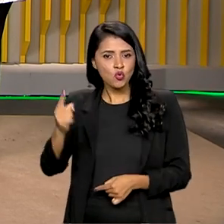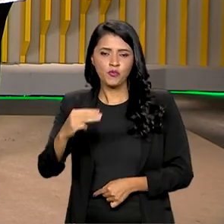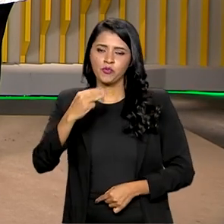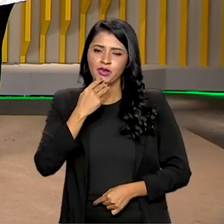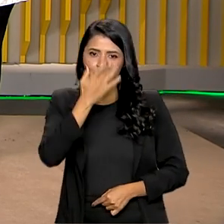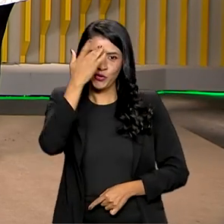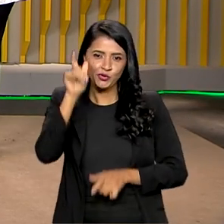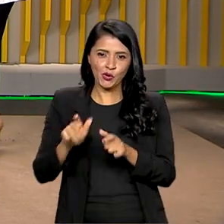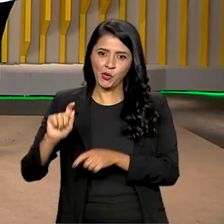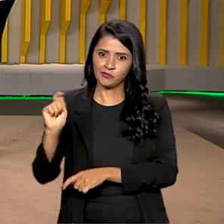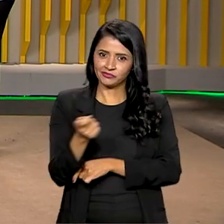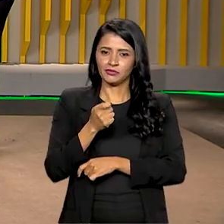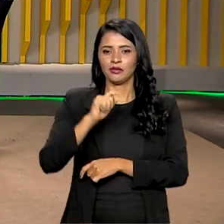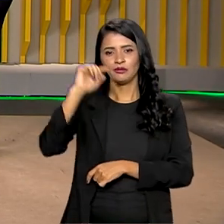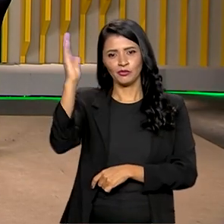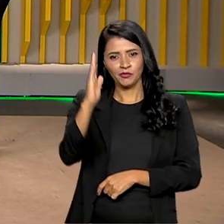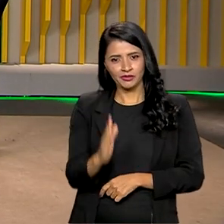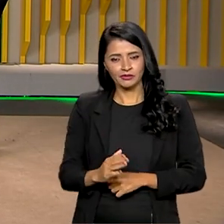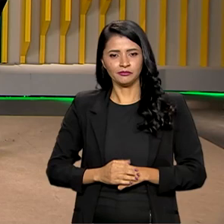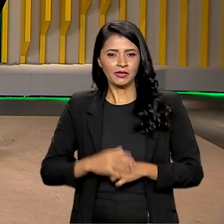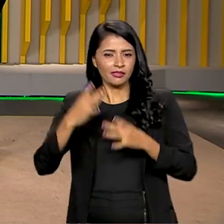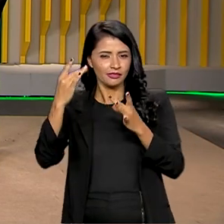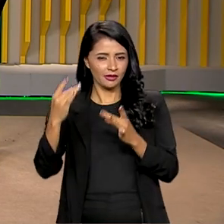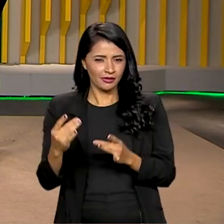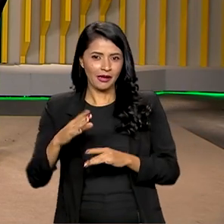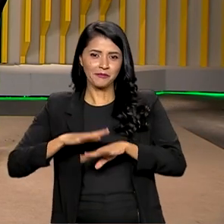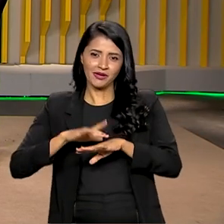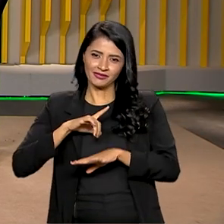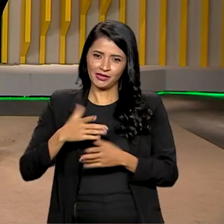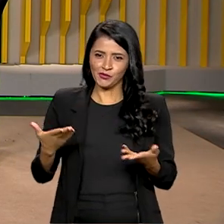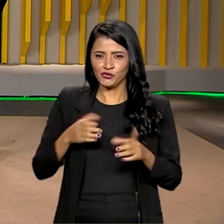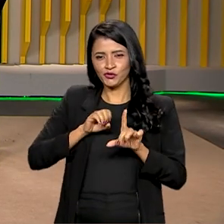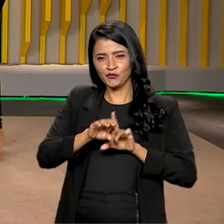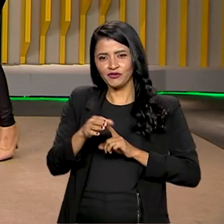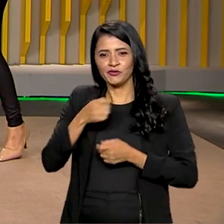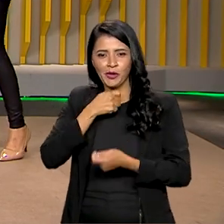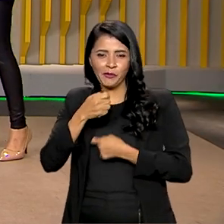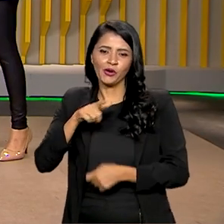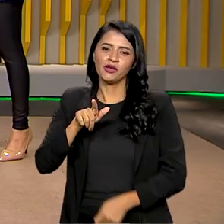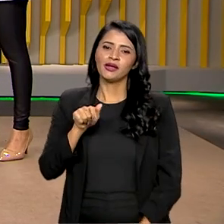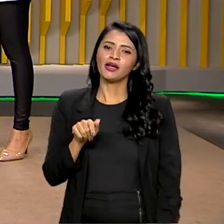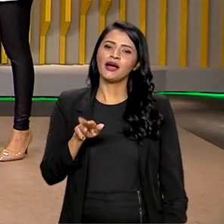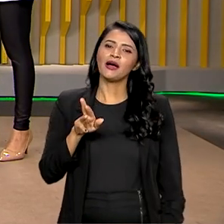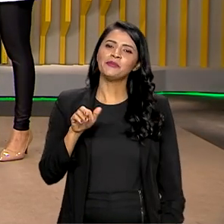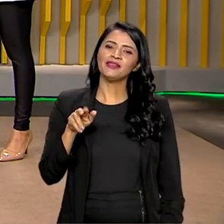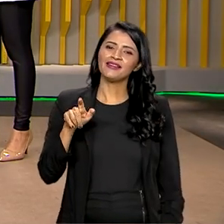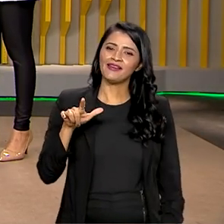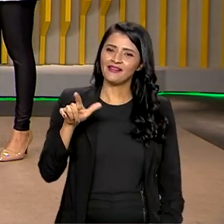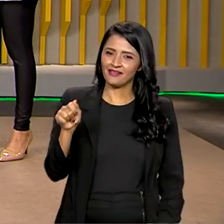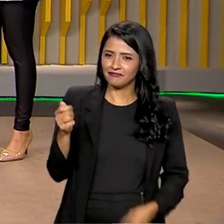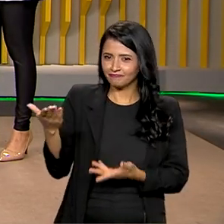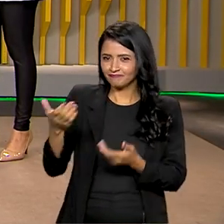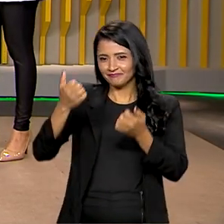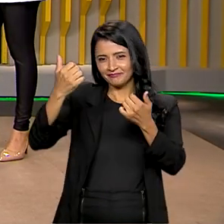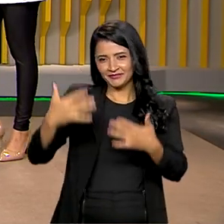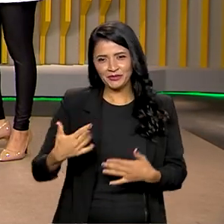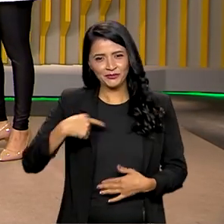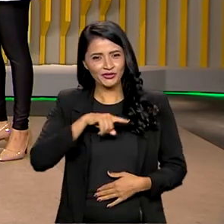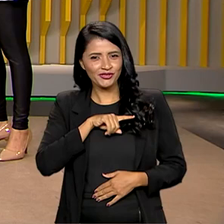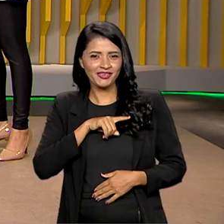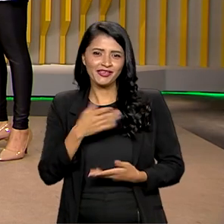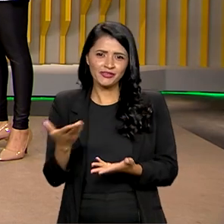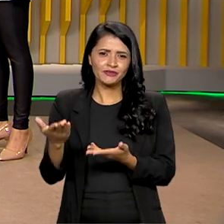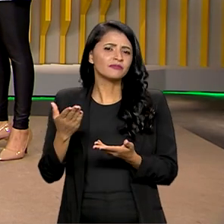pelo país. E quem tem mais detalhes pra gente também ao vivo é a repórter Gabriela Noronha. Conta pra gente, Gabi,